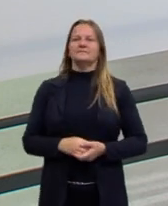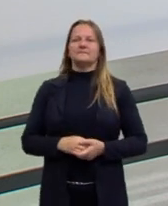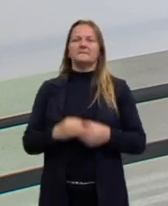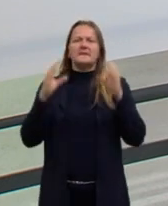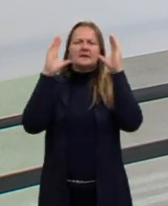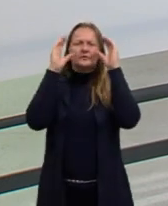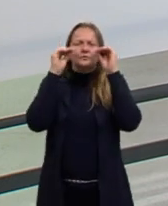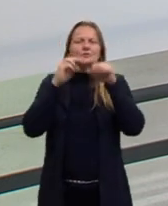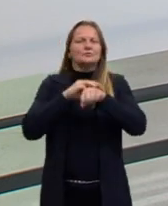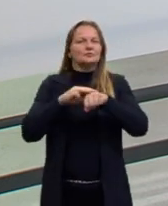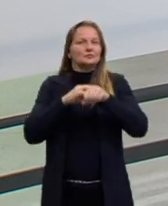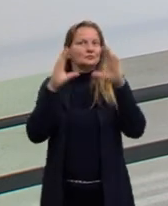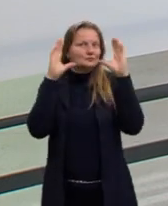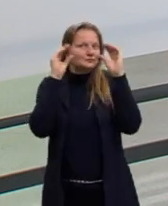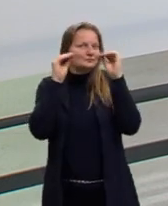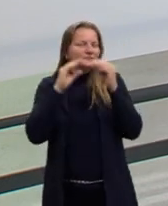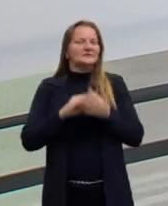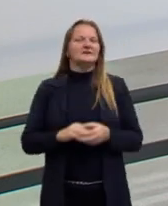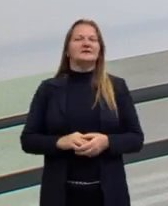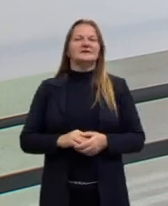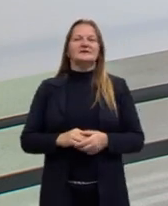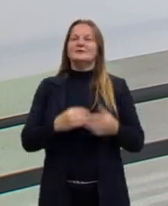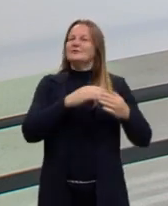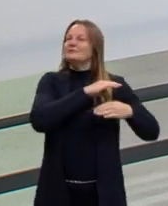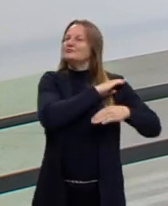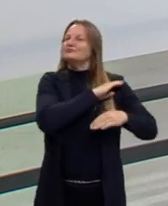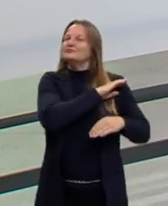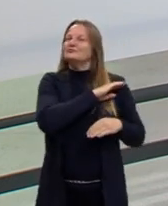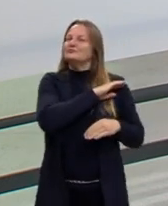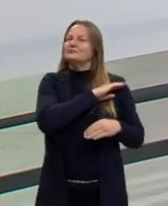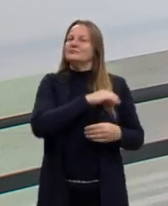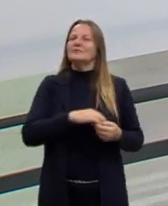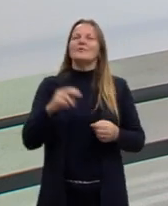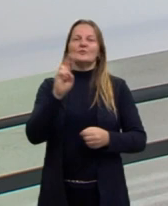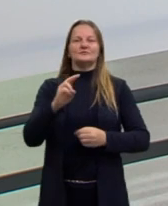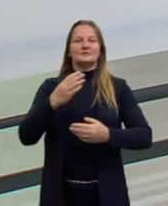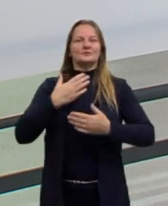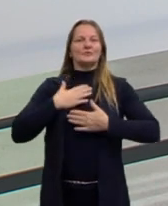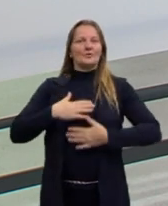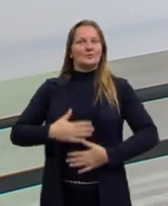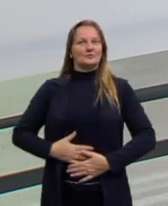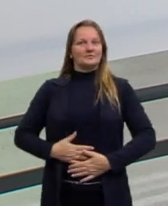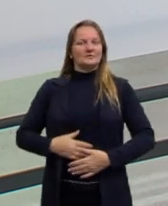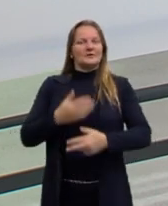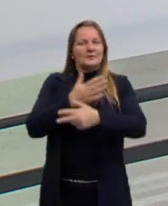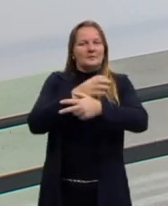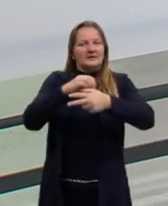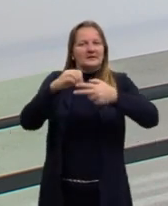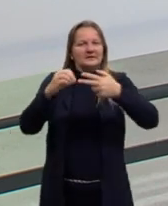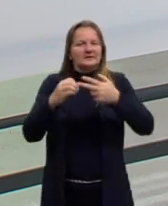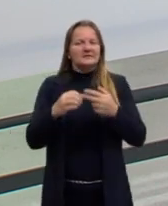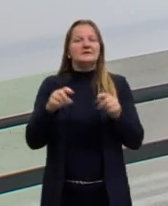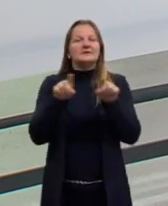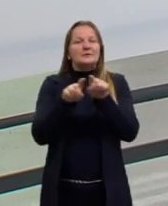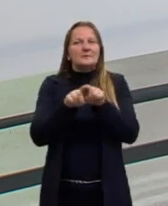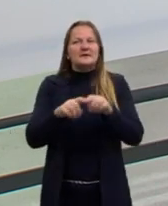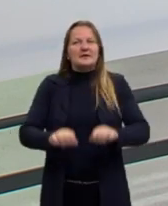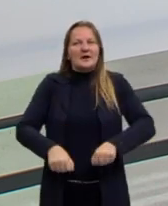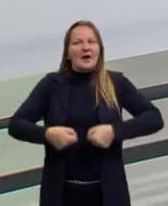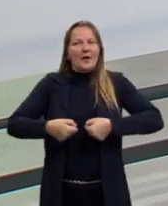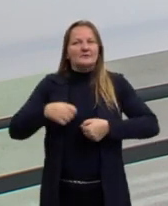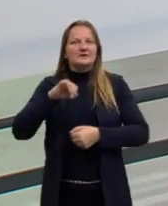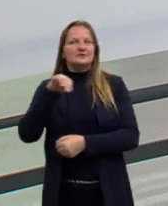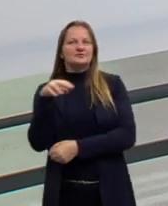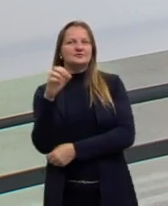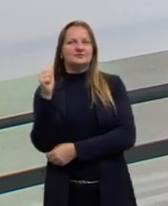escuros, castanhos escuros, eles são de tamanho médio, eu estou vestindo uma camiseta do pré-ENEM e também calça jeans.